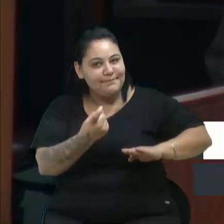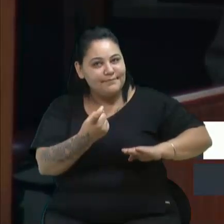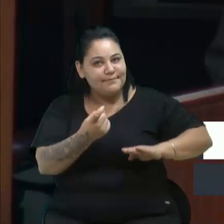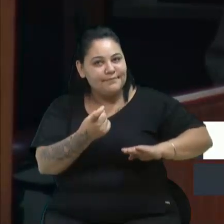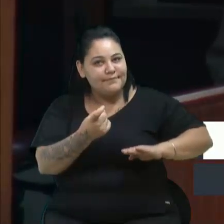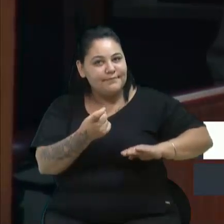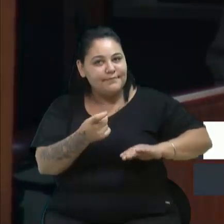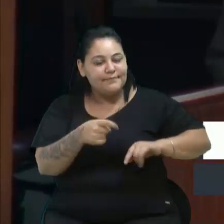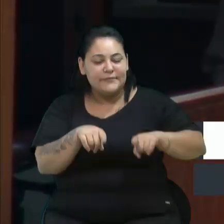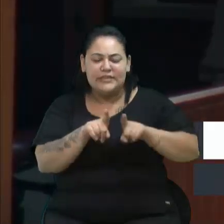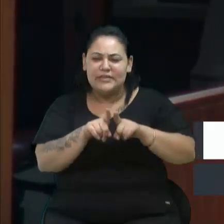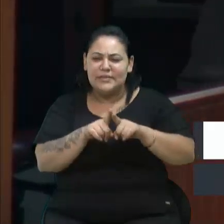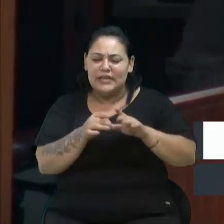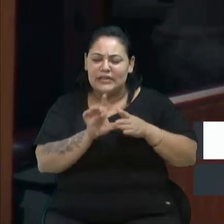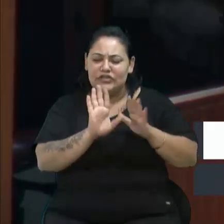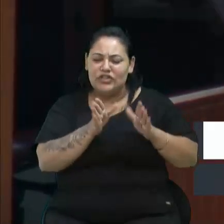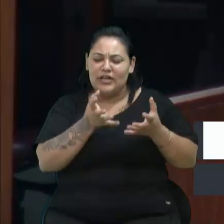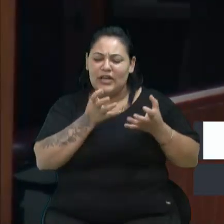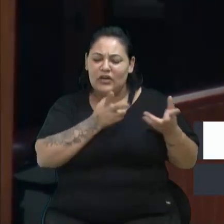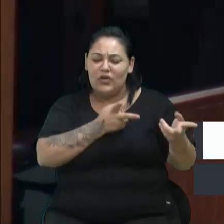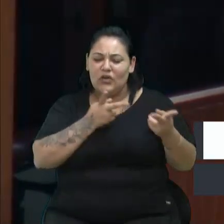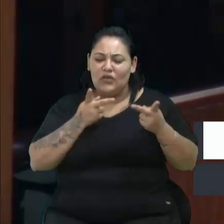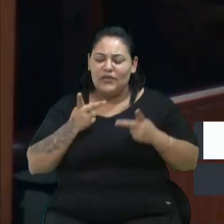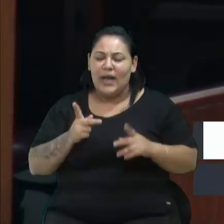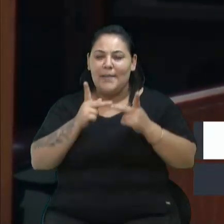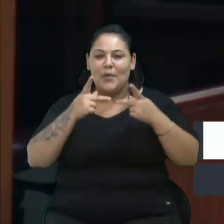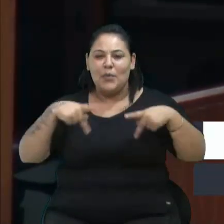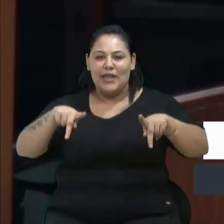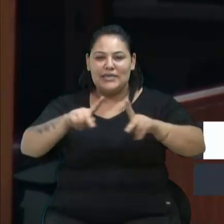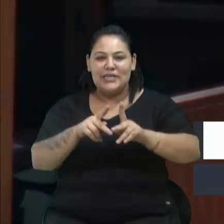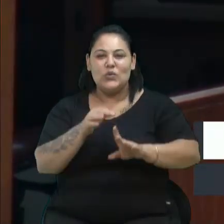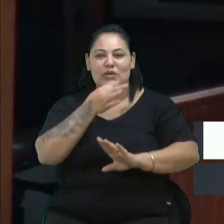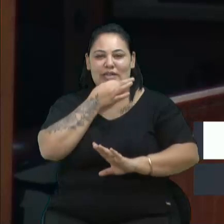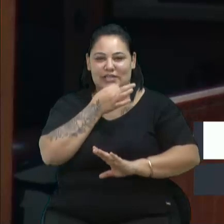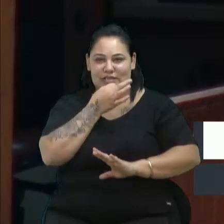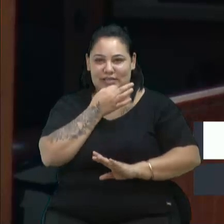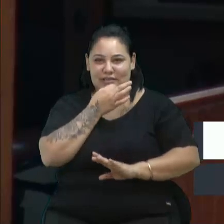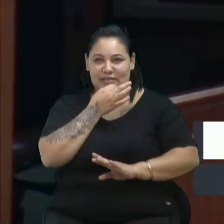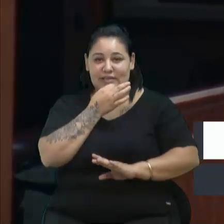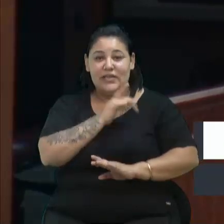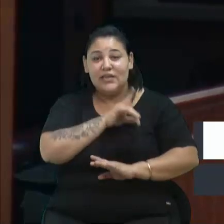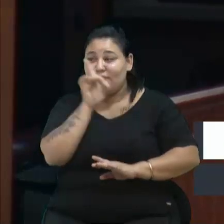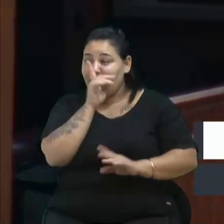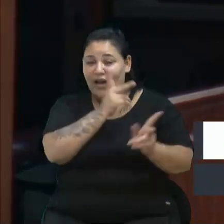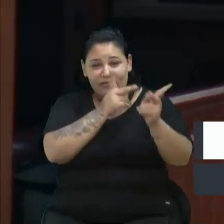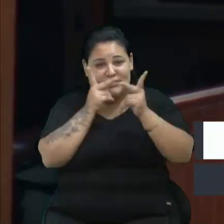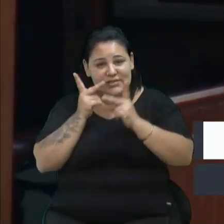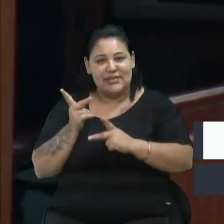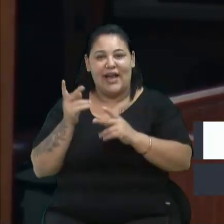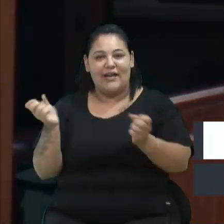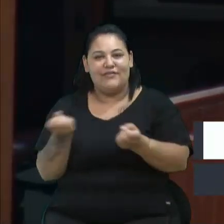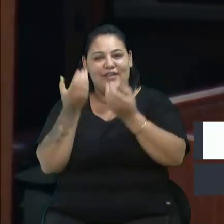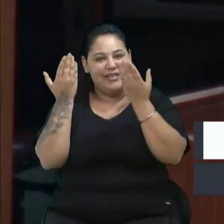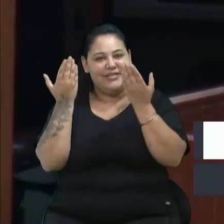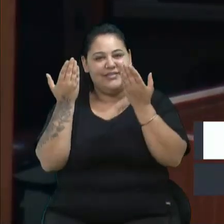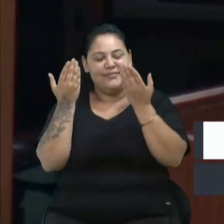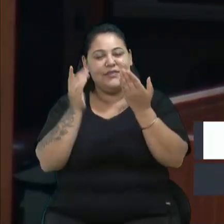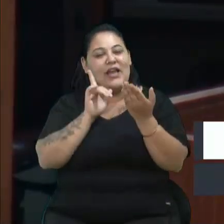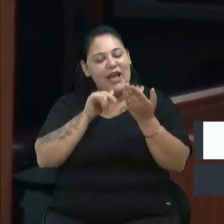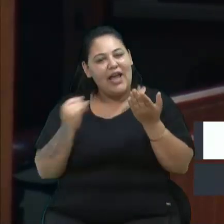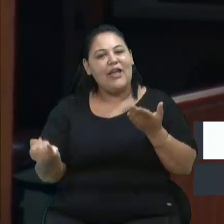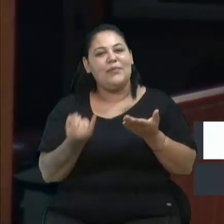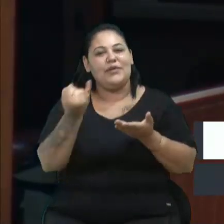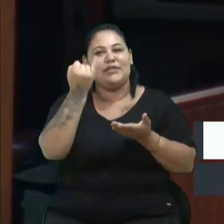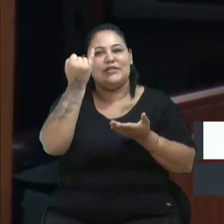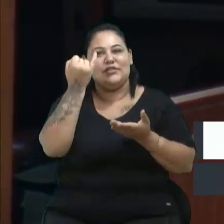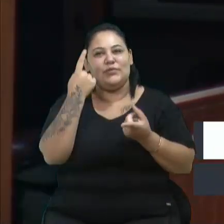antemão, quero aqui convidar a população caxiense para que se faça presente. É importante porque